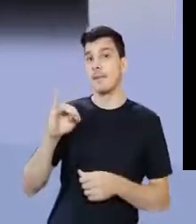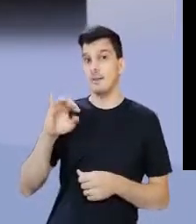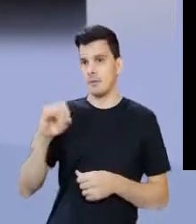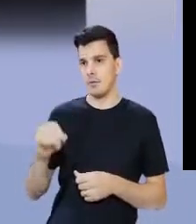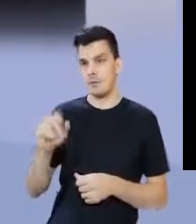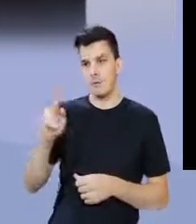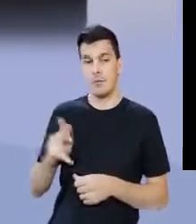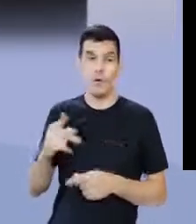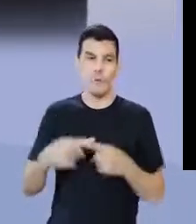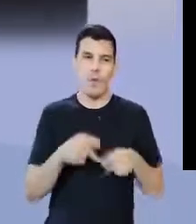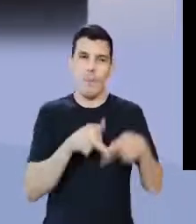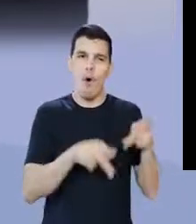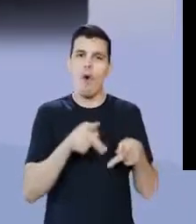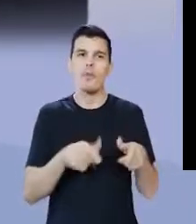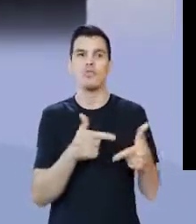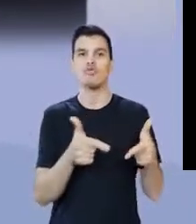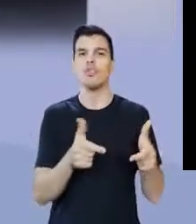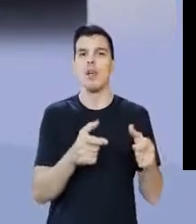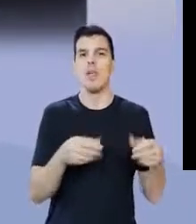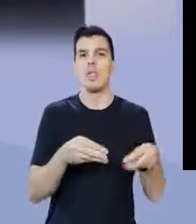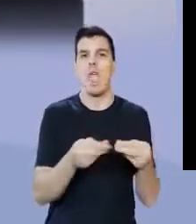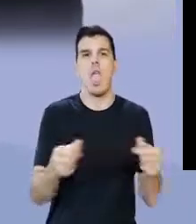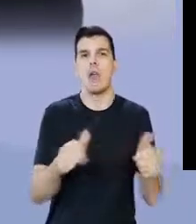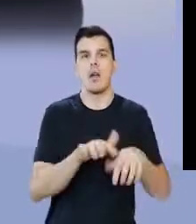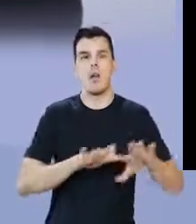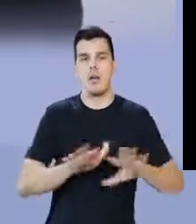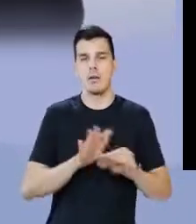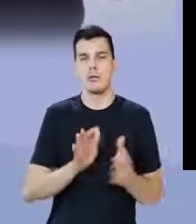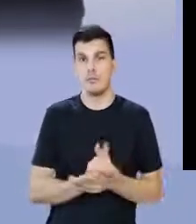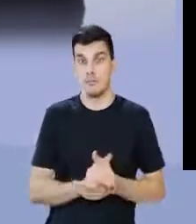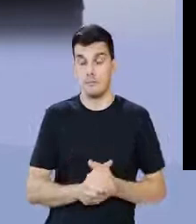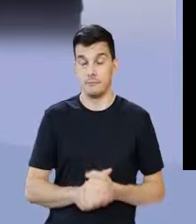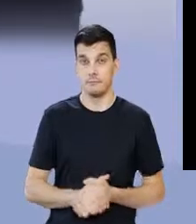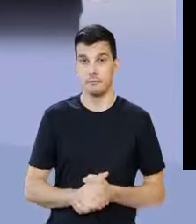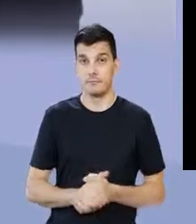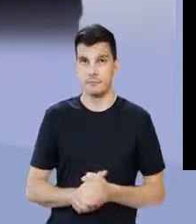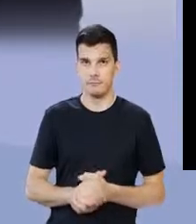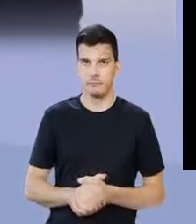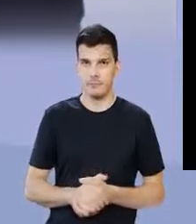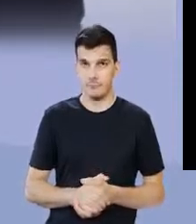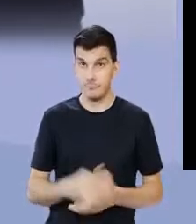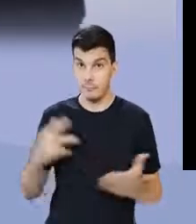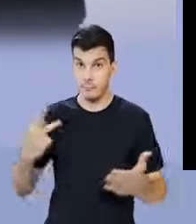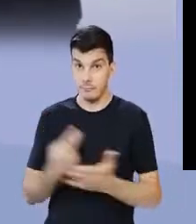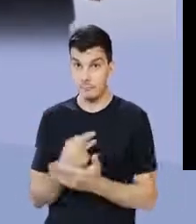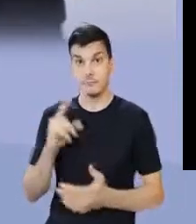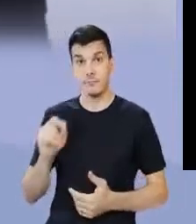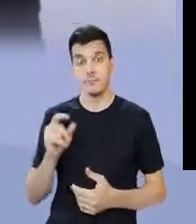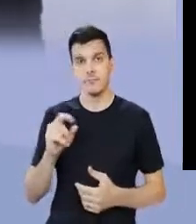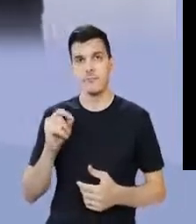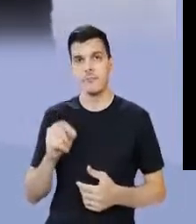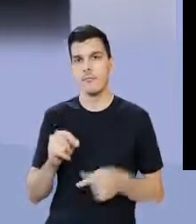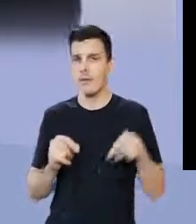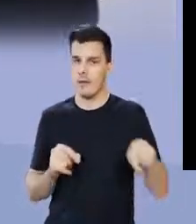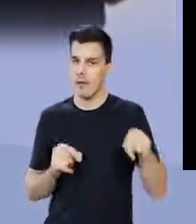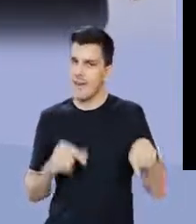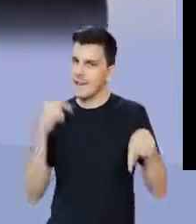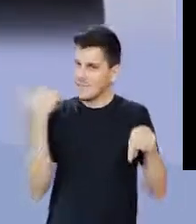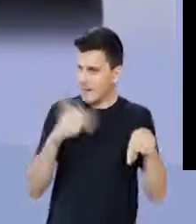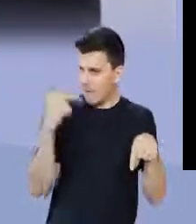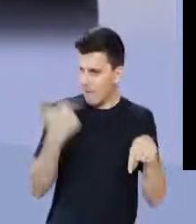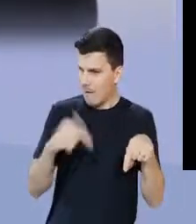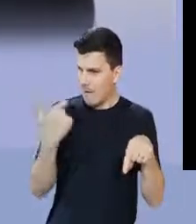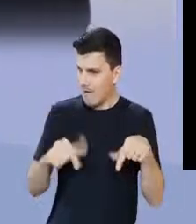patrícios, já que os plebeãos não tinham terra, não tinham prestígio, muito menos escravo. Acontece que esses plebeãos é que não